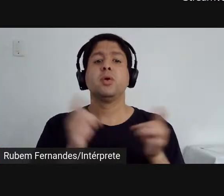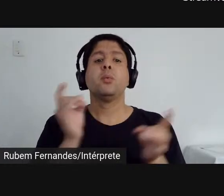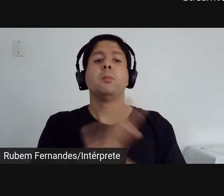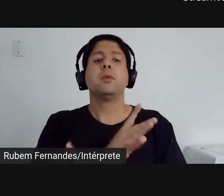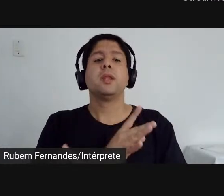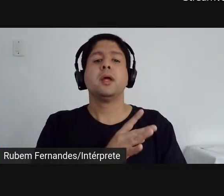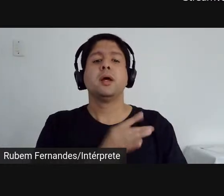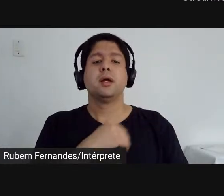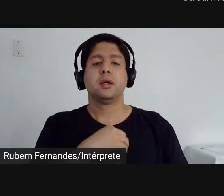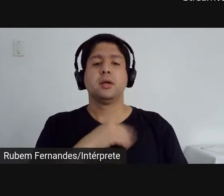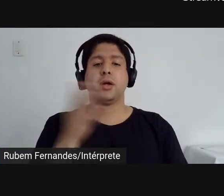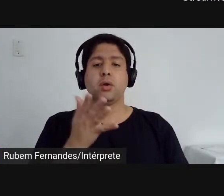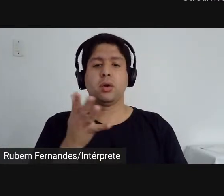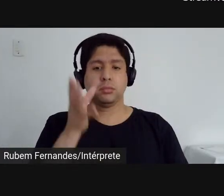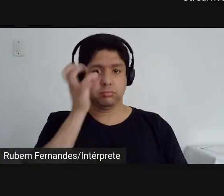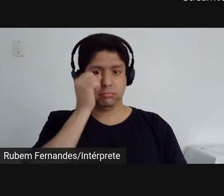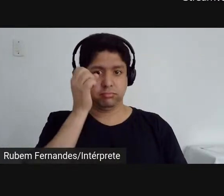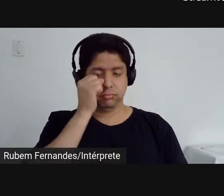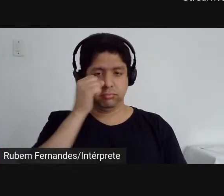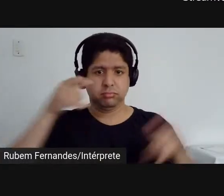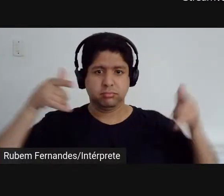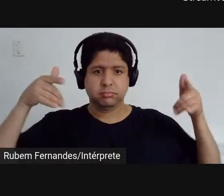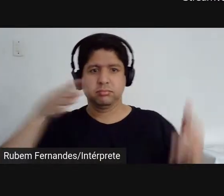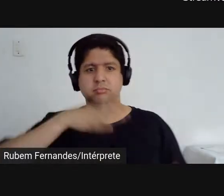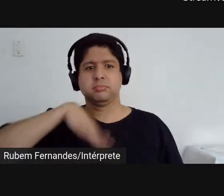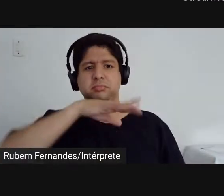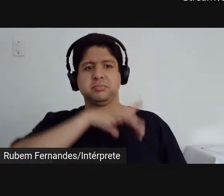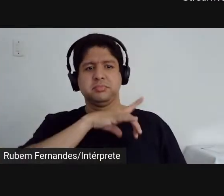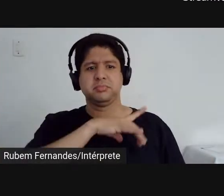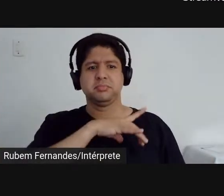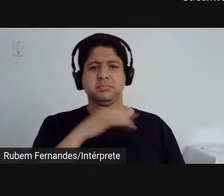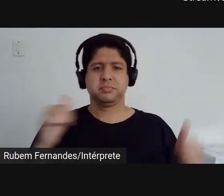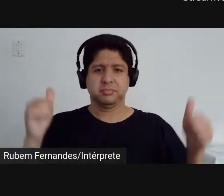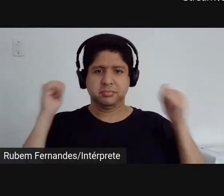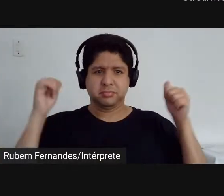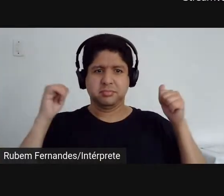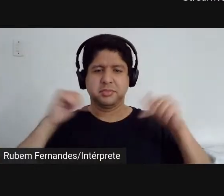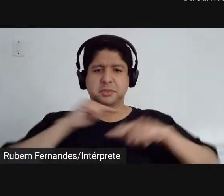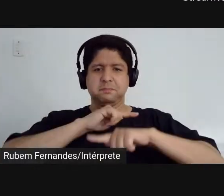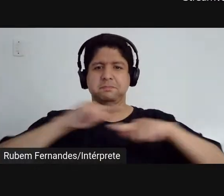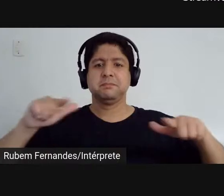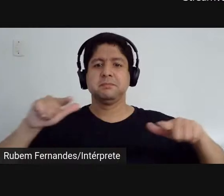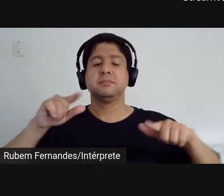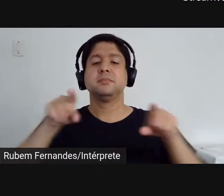eu estou no meu quarto com um espaço totalmente branco.